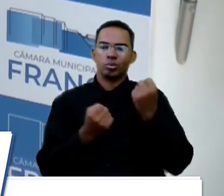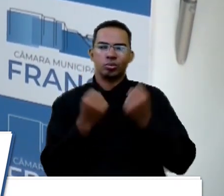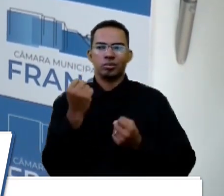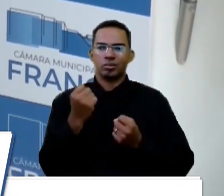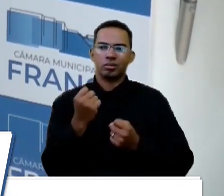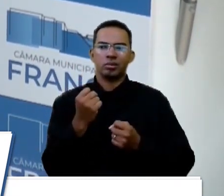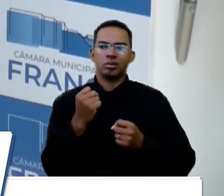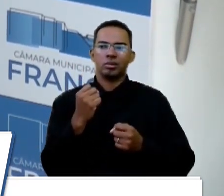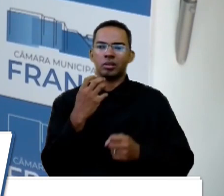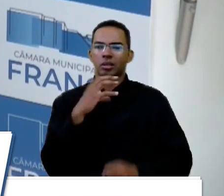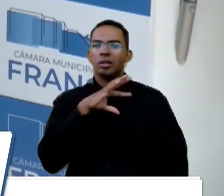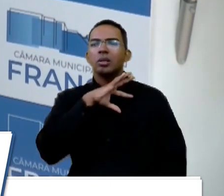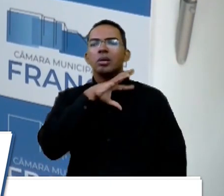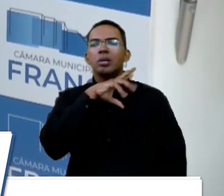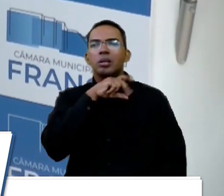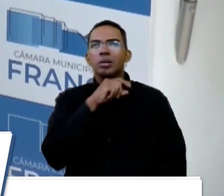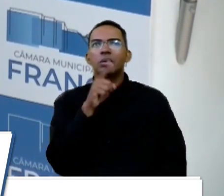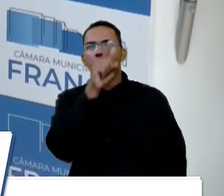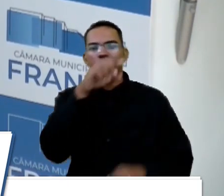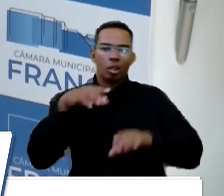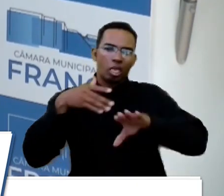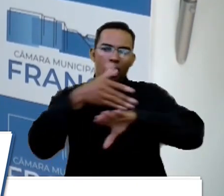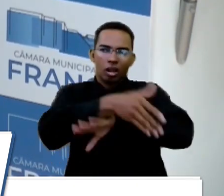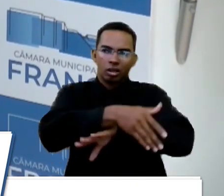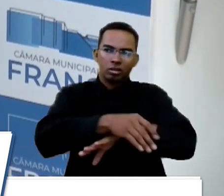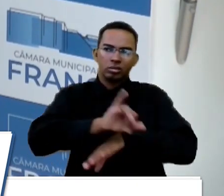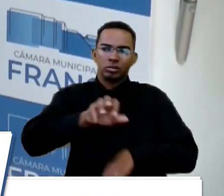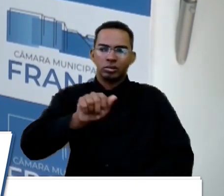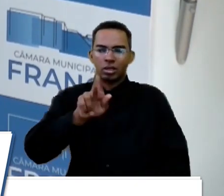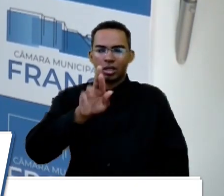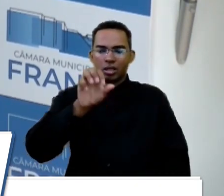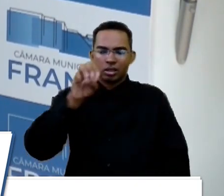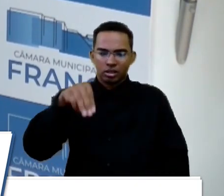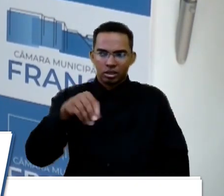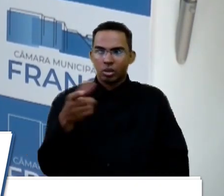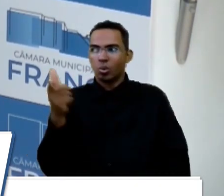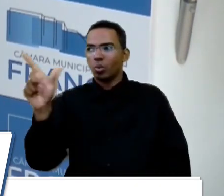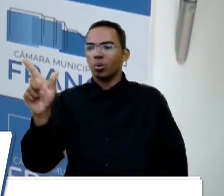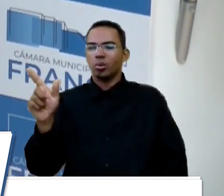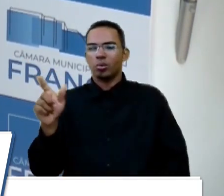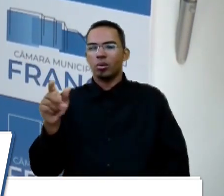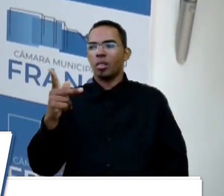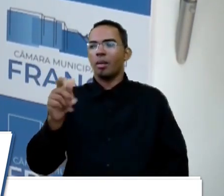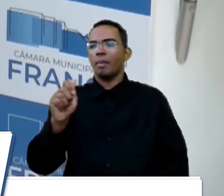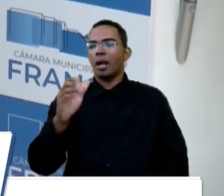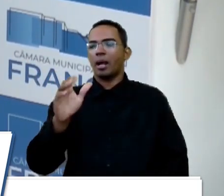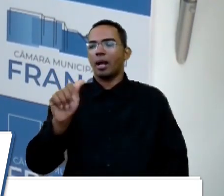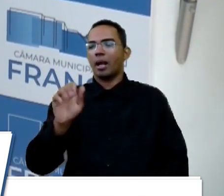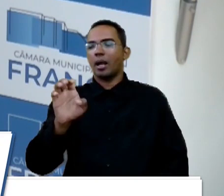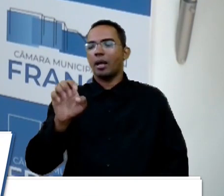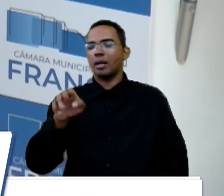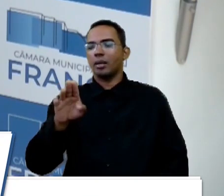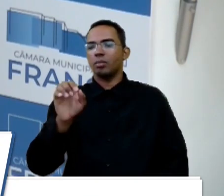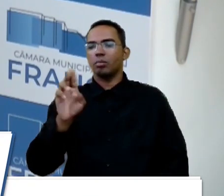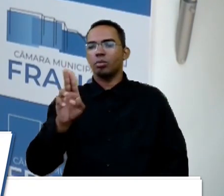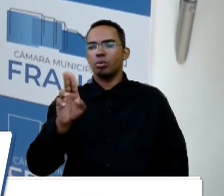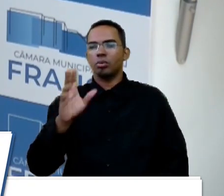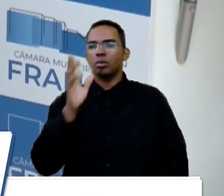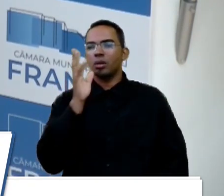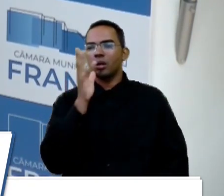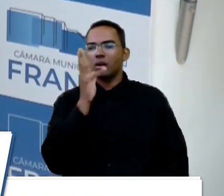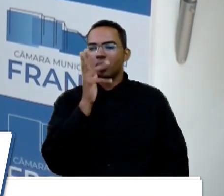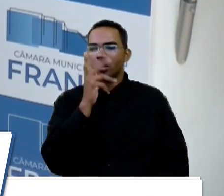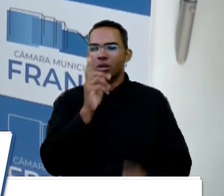um animal foi atropelado lá no Jardim Aeroporto, e outro atropelado lá no Pacaembu. Gente, vai demorar pra